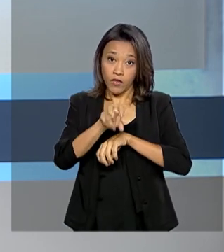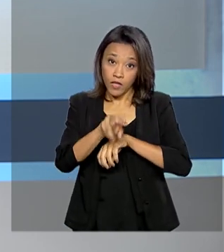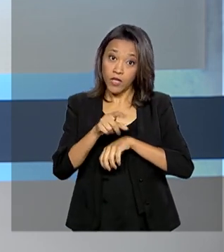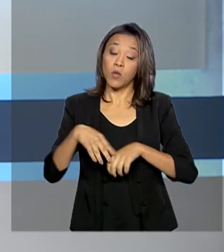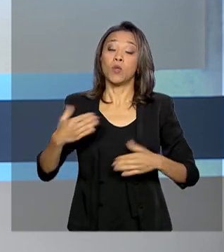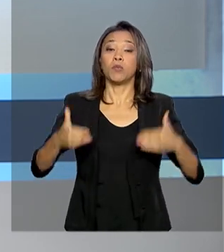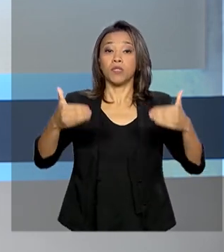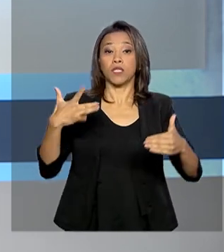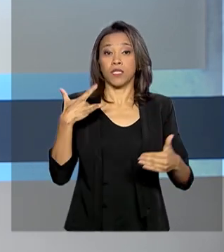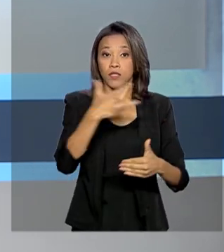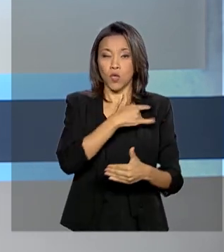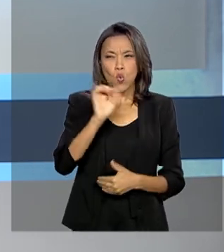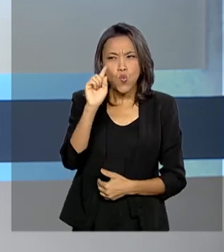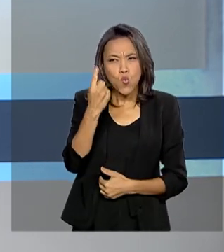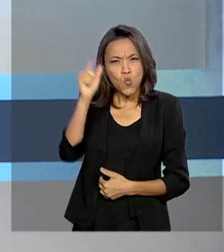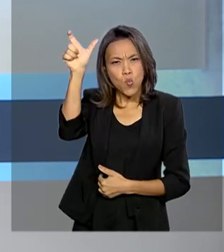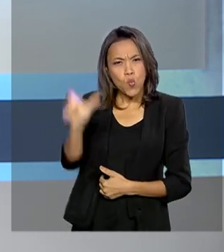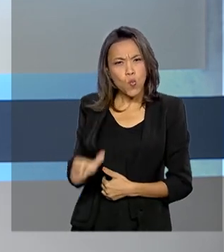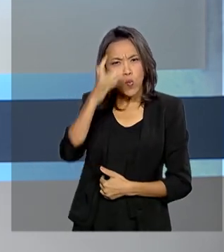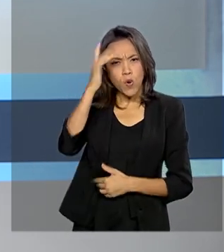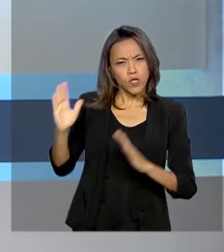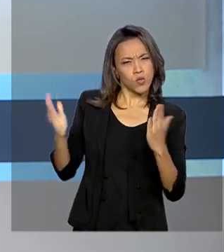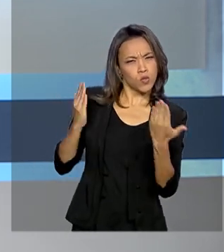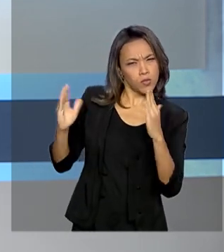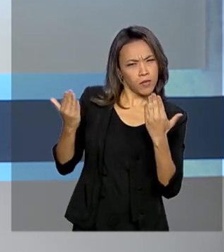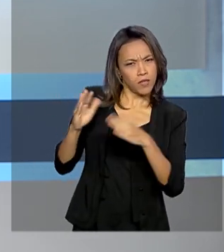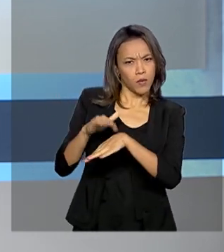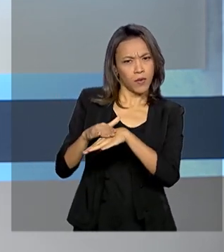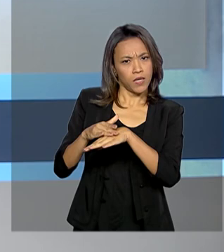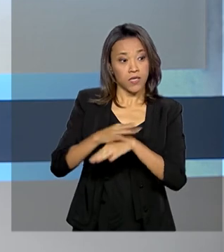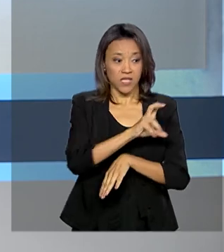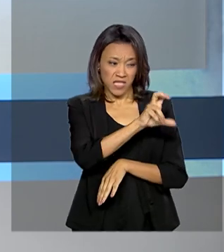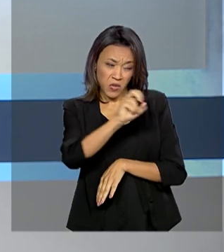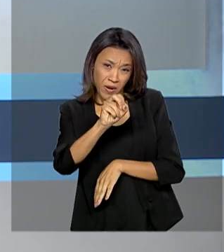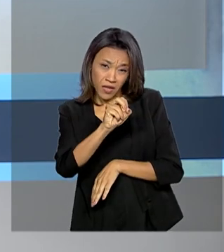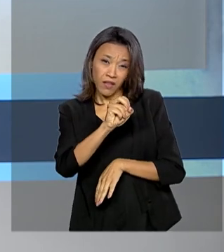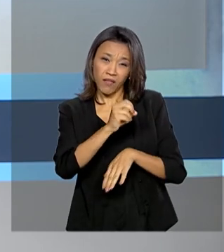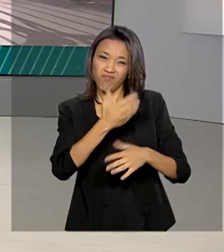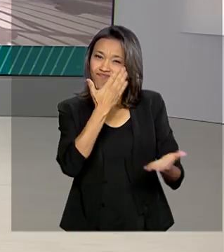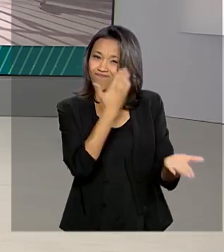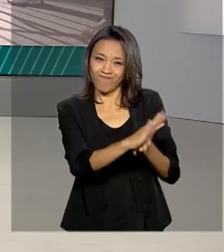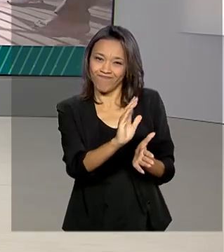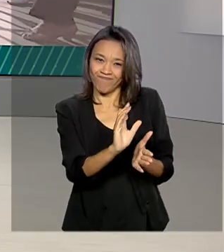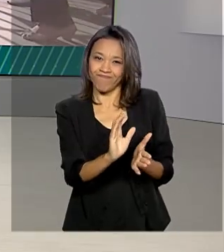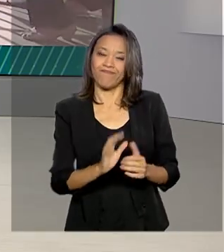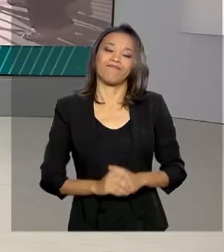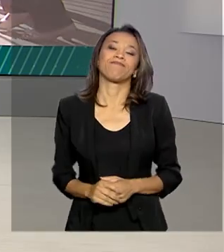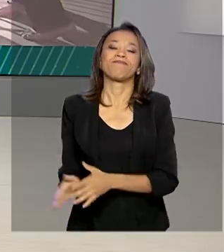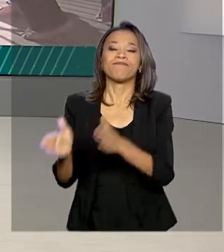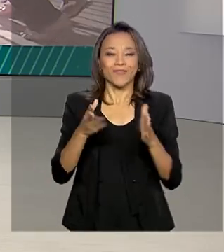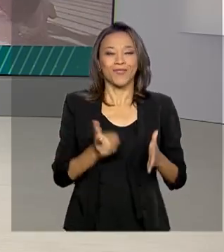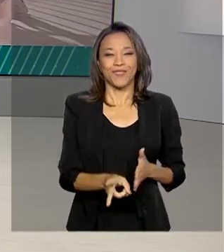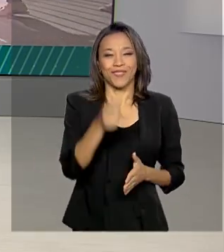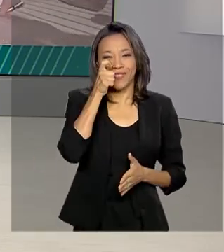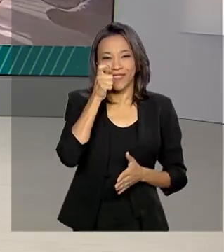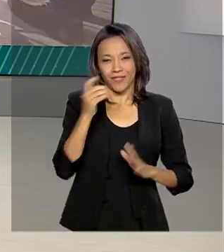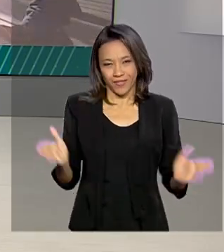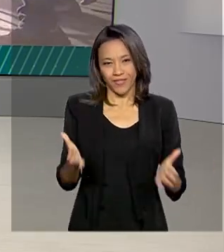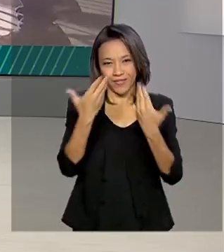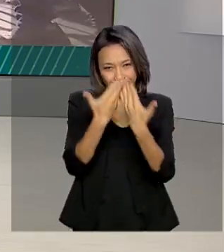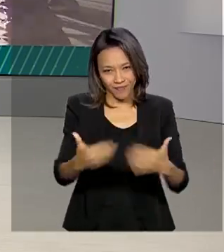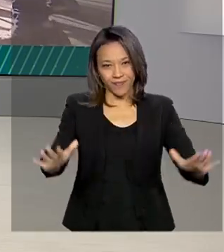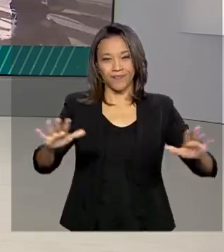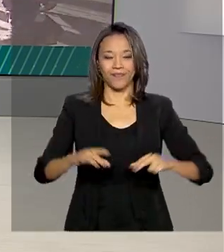monitora apenas um caso suspeito da doença. 50 foram descartados. Fique com a gente, o Brasil em dia